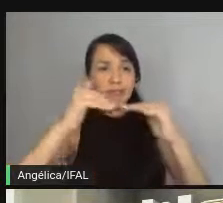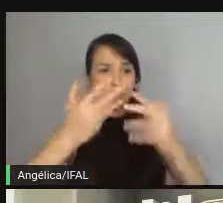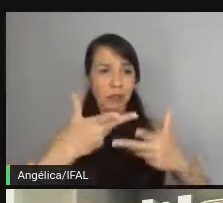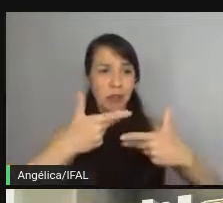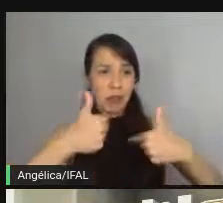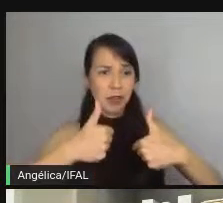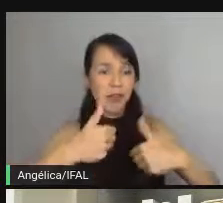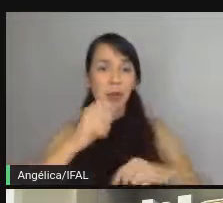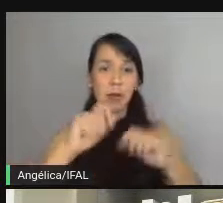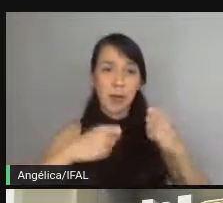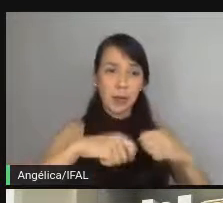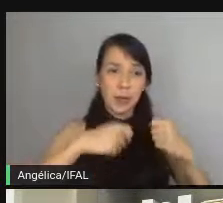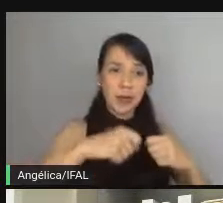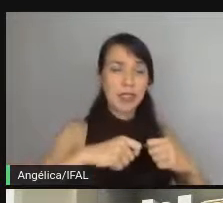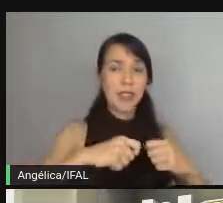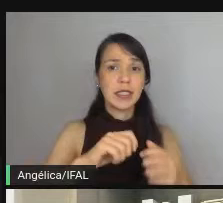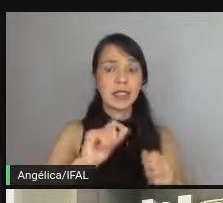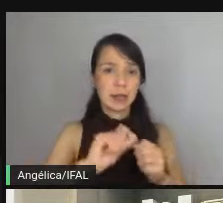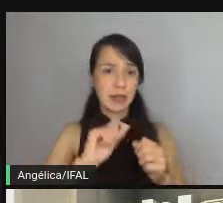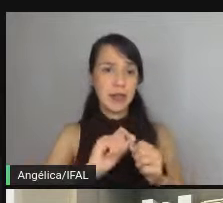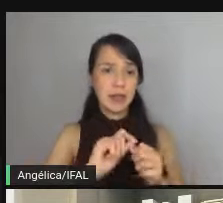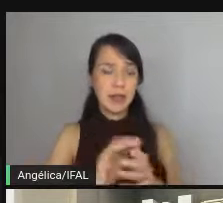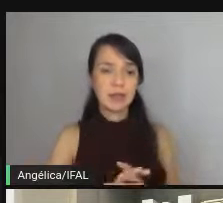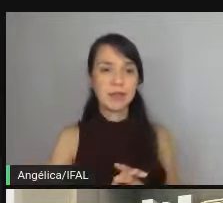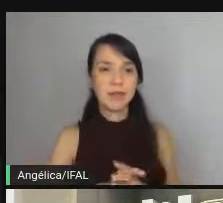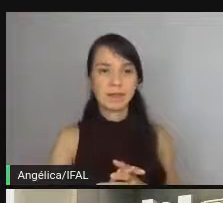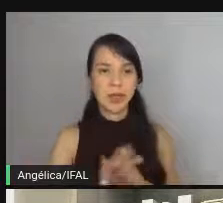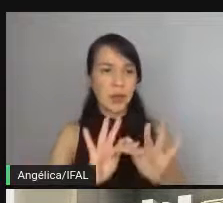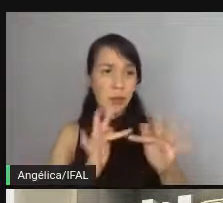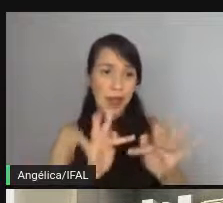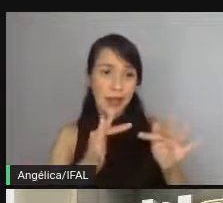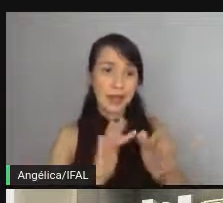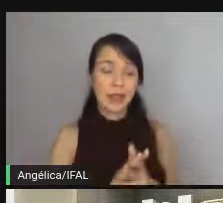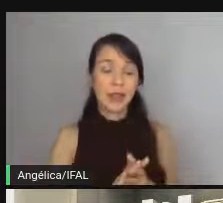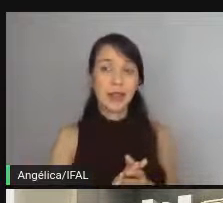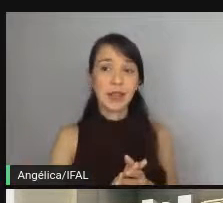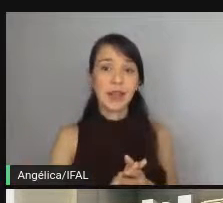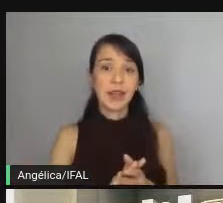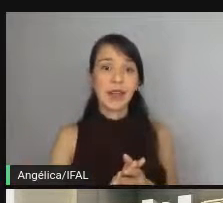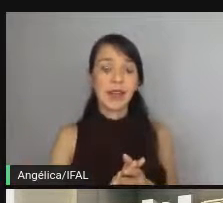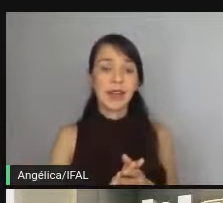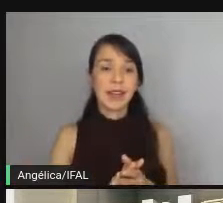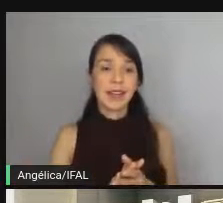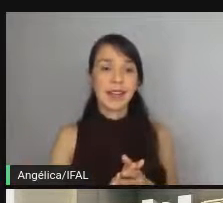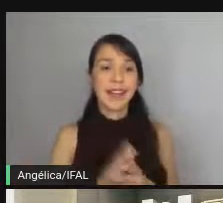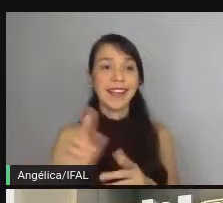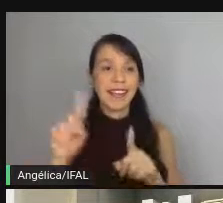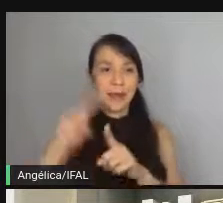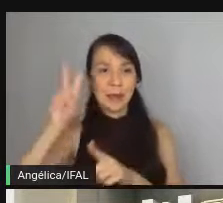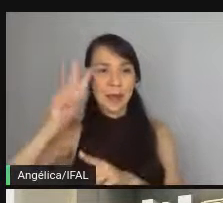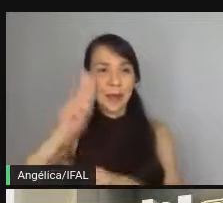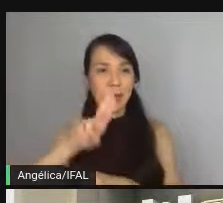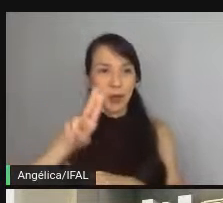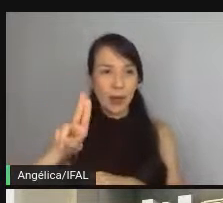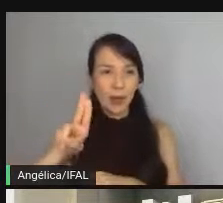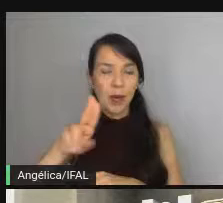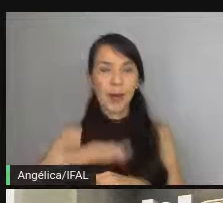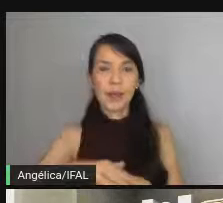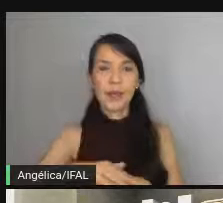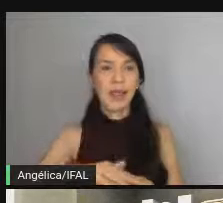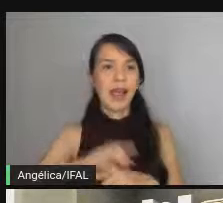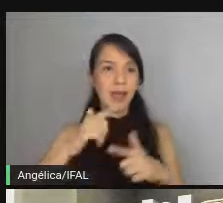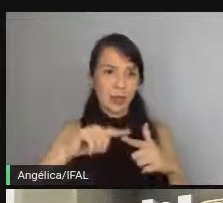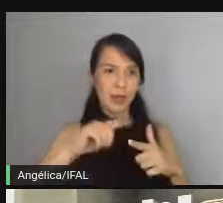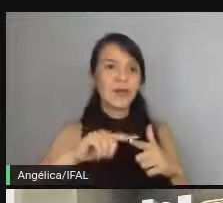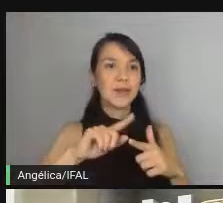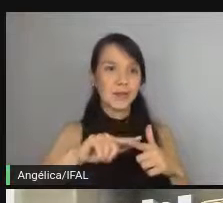ela para saber o que precisa, no mínimo, fazer. É isso. Então, aparecer... Lembrando que nome é um dos maiores problemas